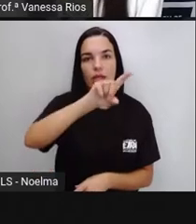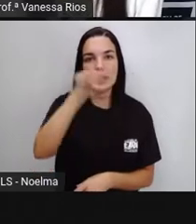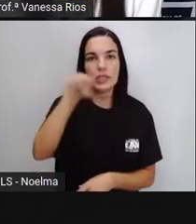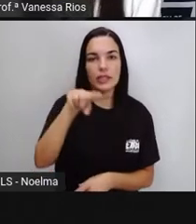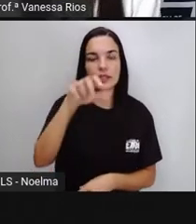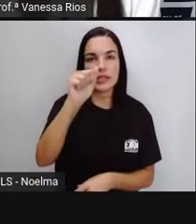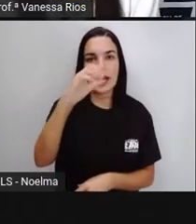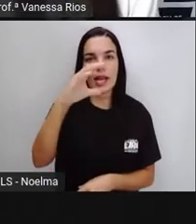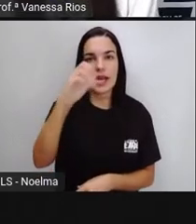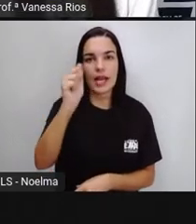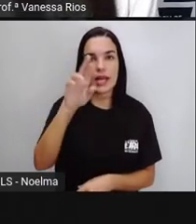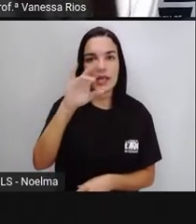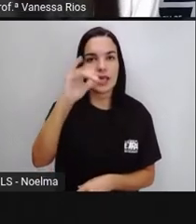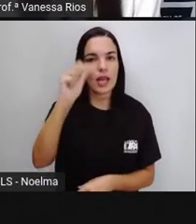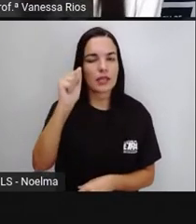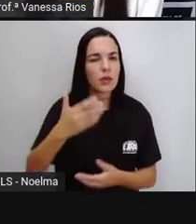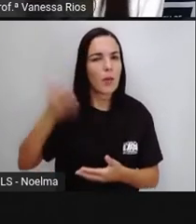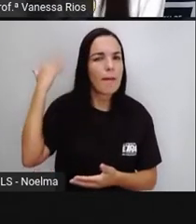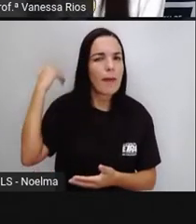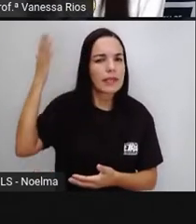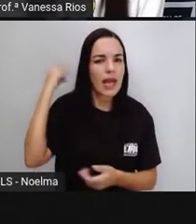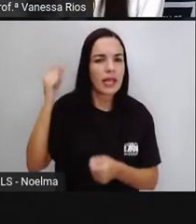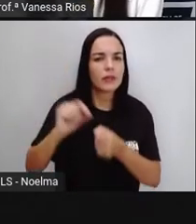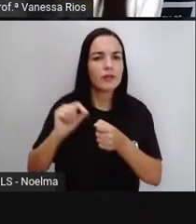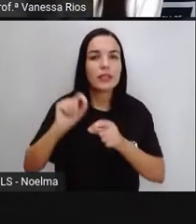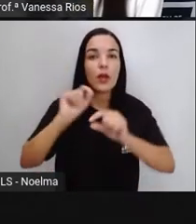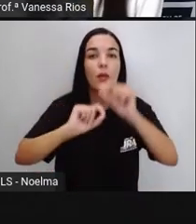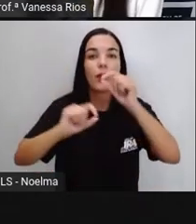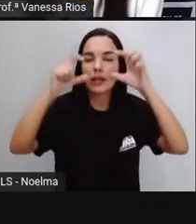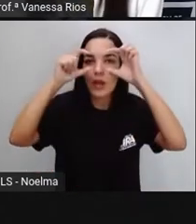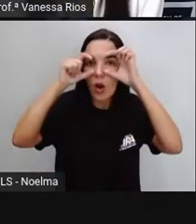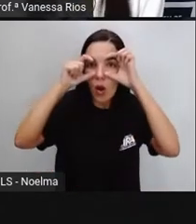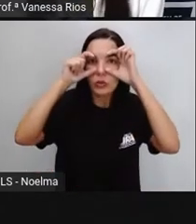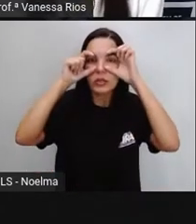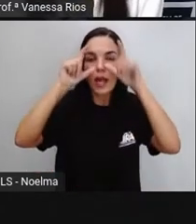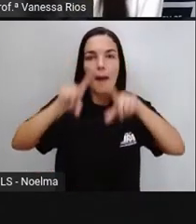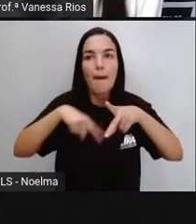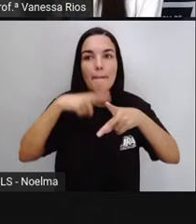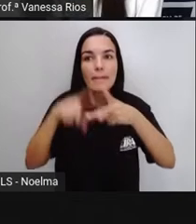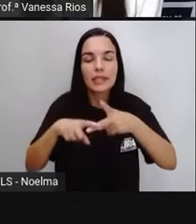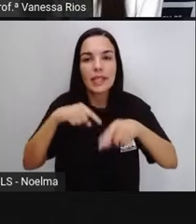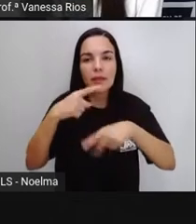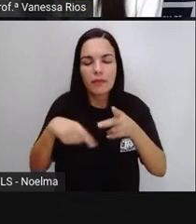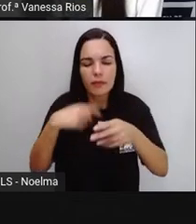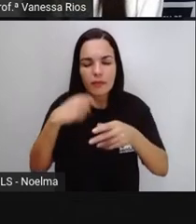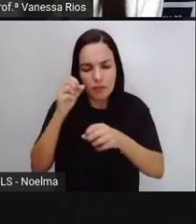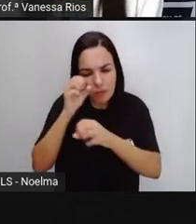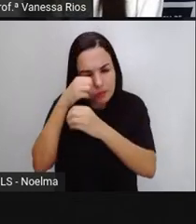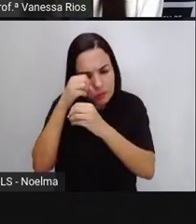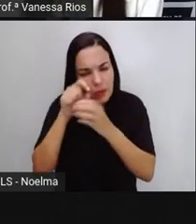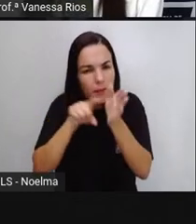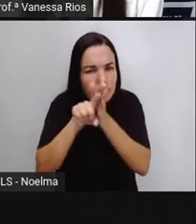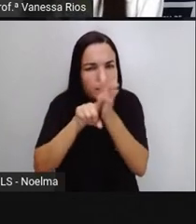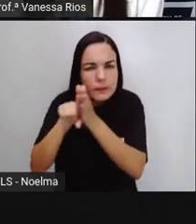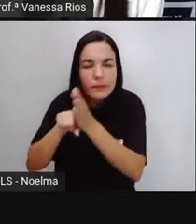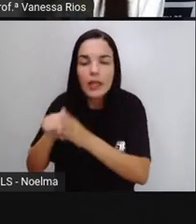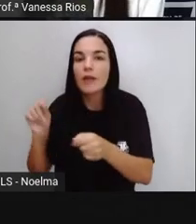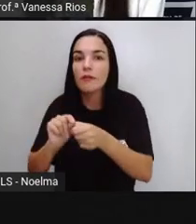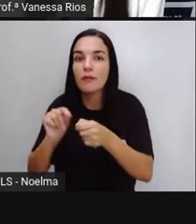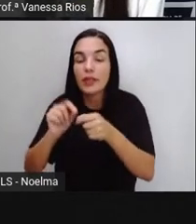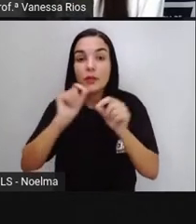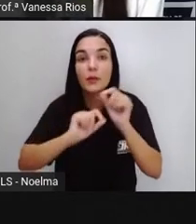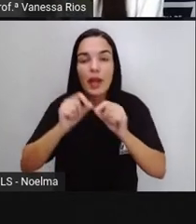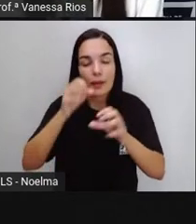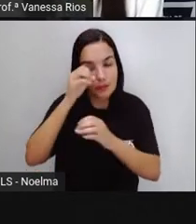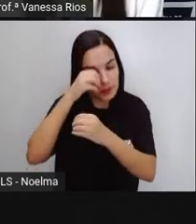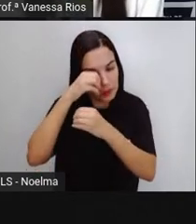das lentes de óculos, conseguiram fazer, produzir o primeiro microscópio, aumentando